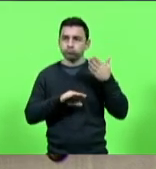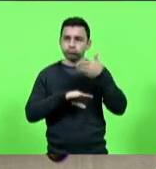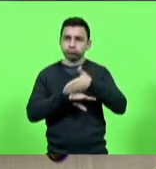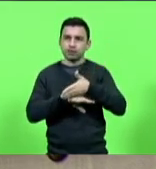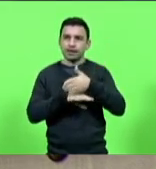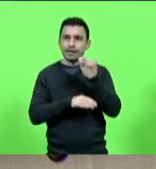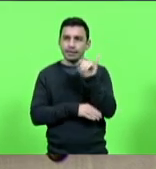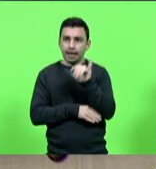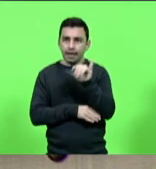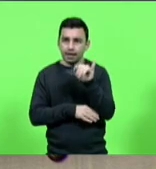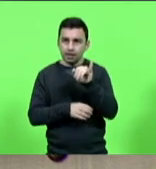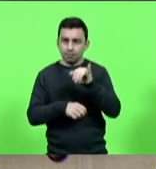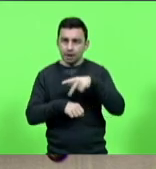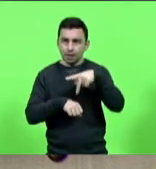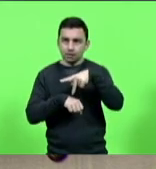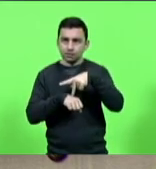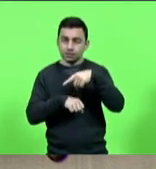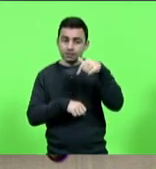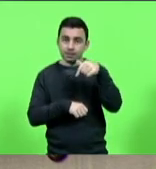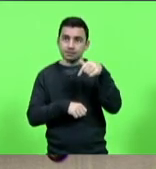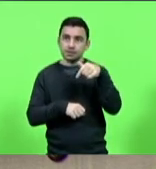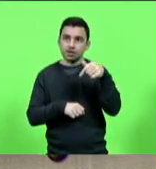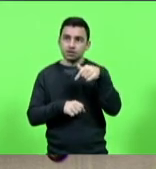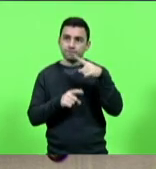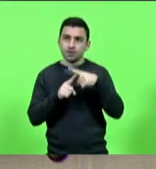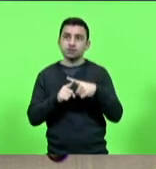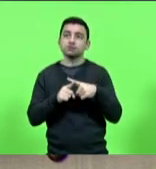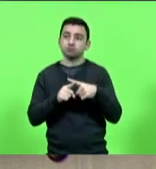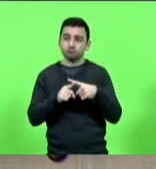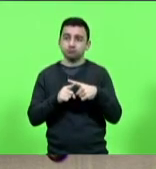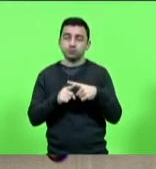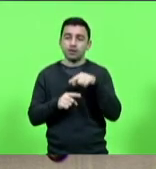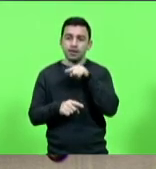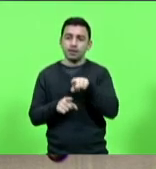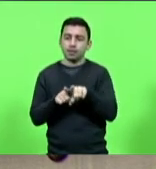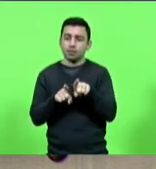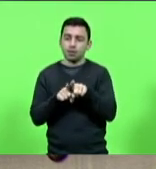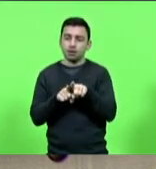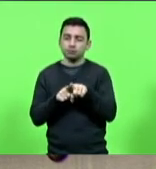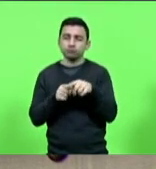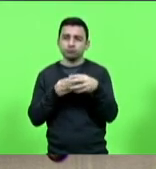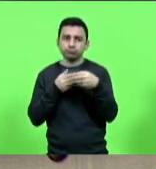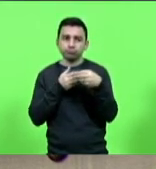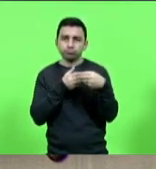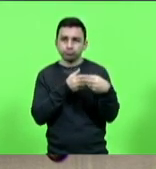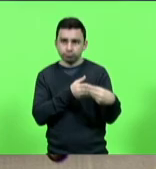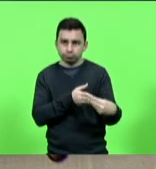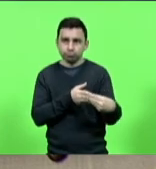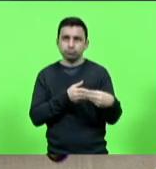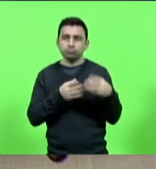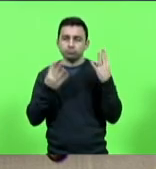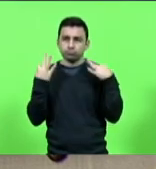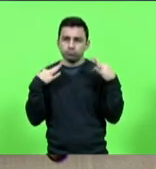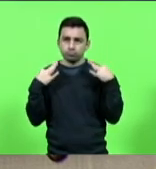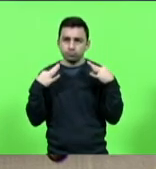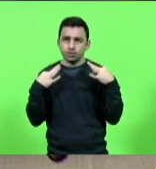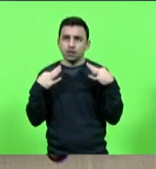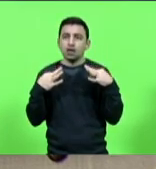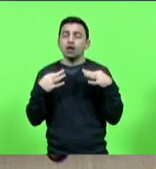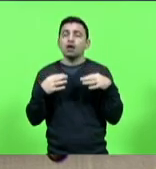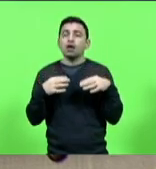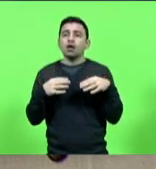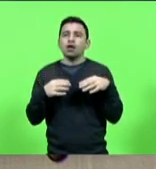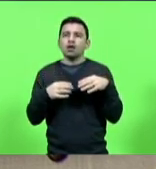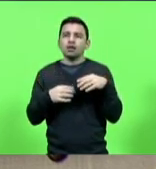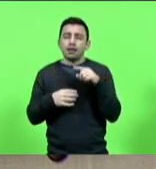e era também um guia turístico. Na Itália, ele pesquisou 420